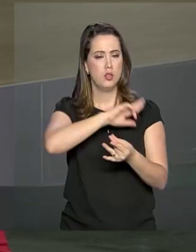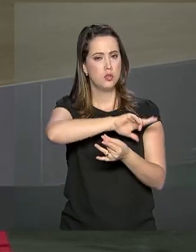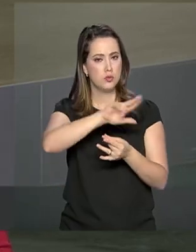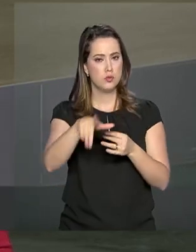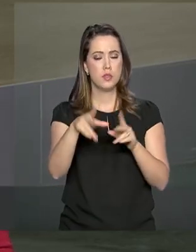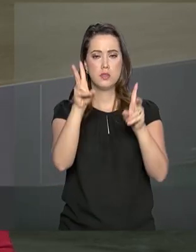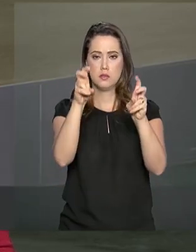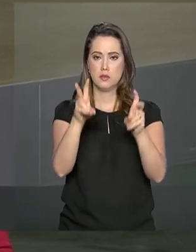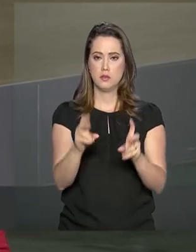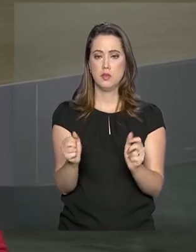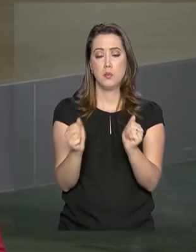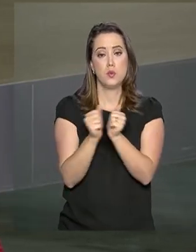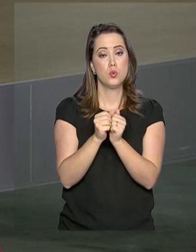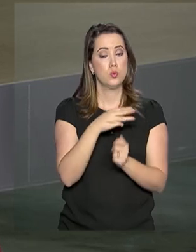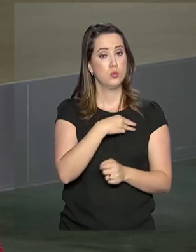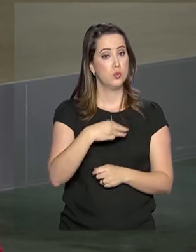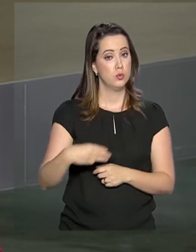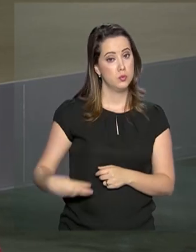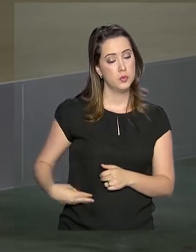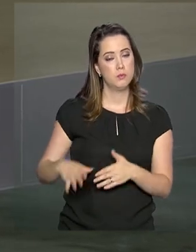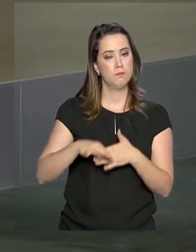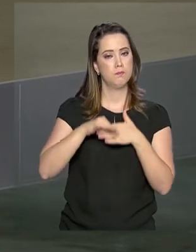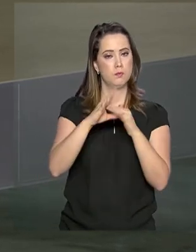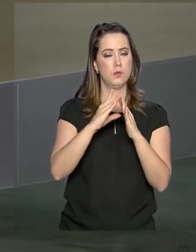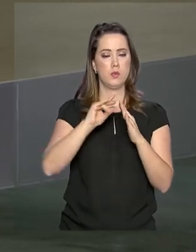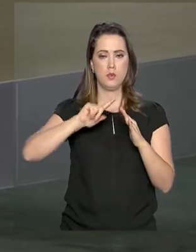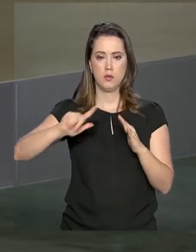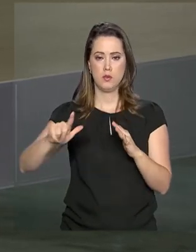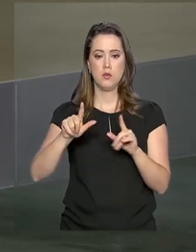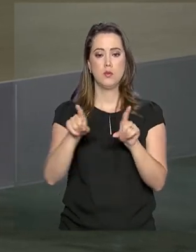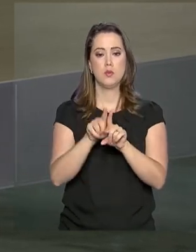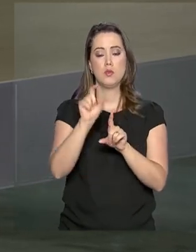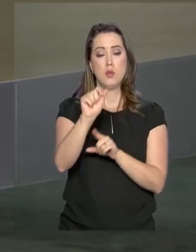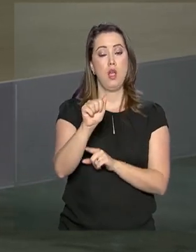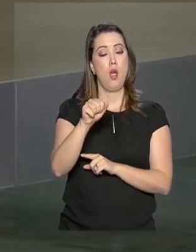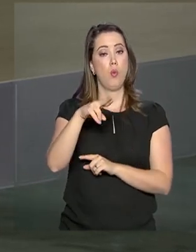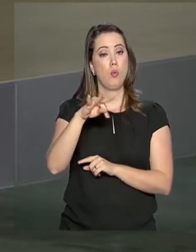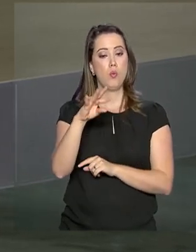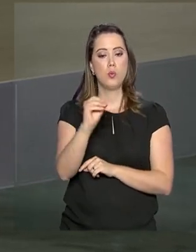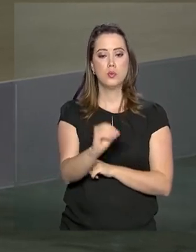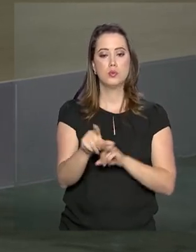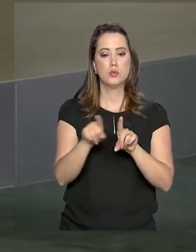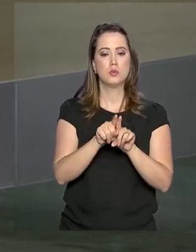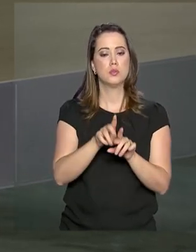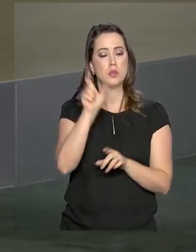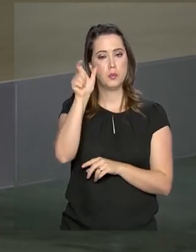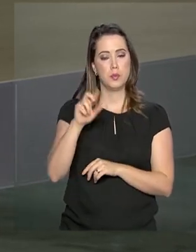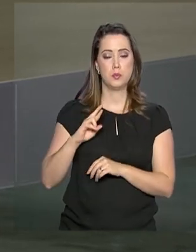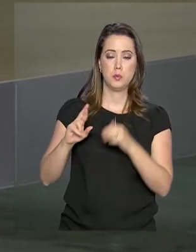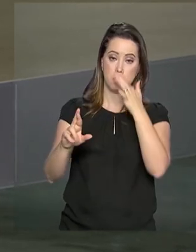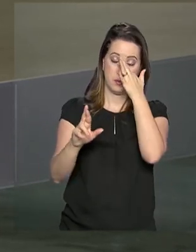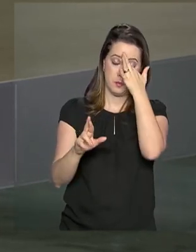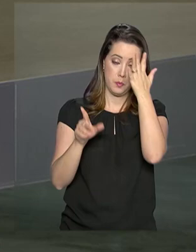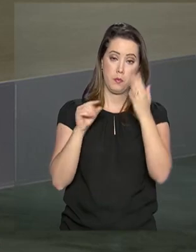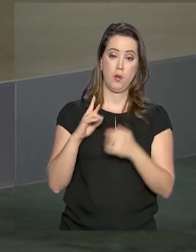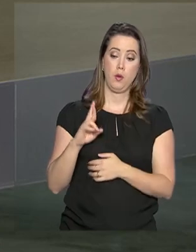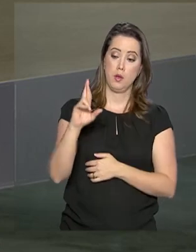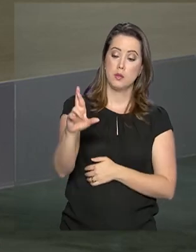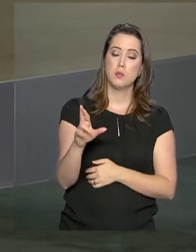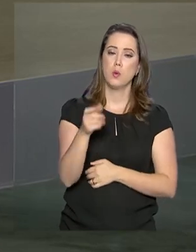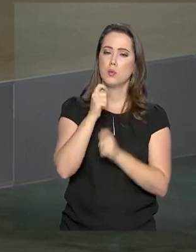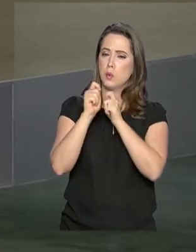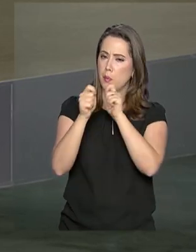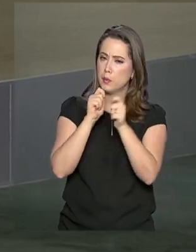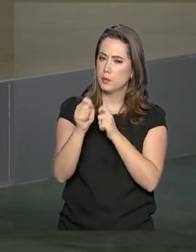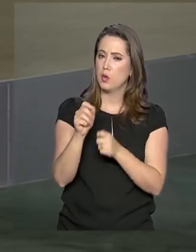assuntos ao lado do ministro-chefe do Gabinete de Segurança Institucional, Augusto Heleno, e do porta-voz da presidência, Otávio